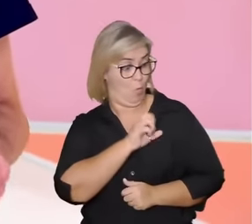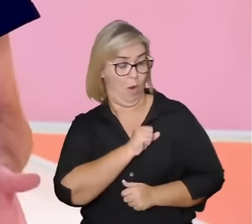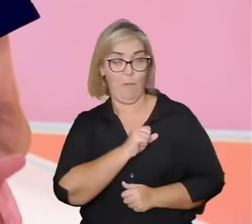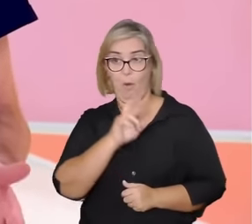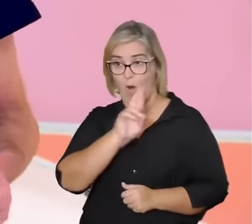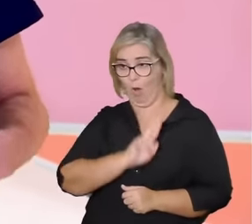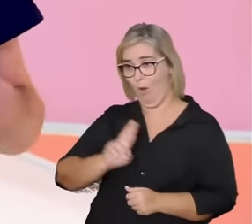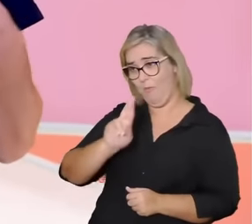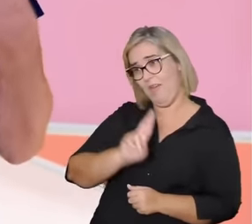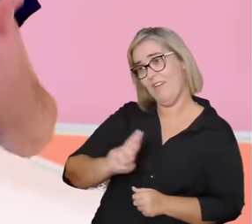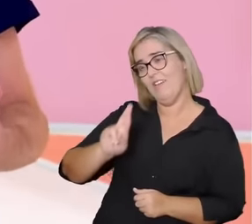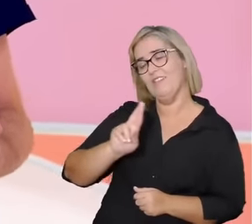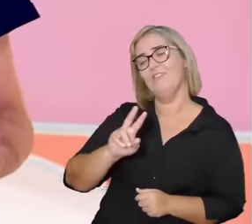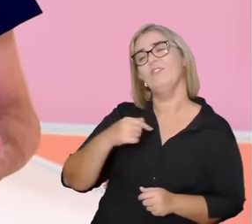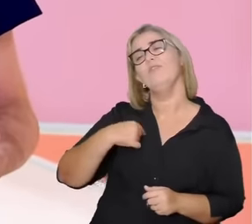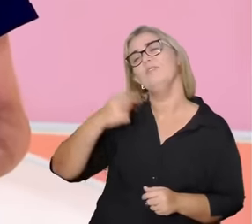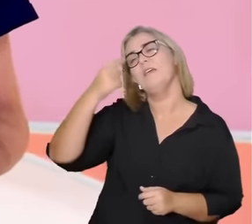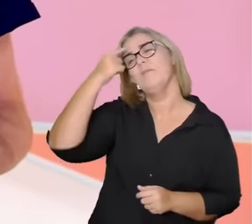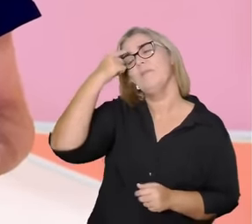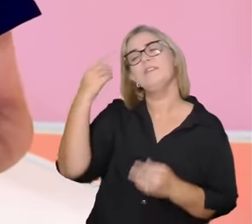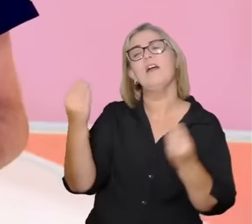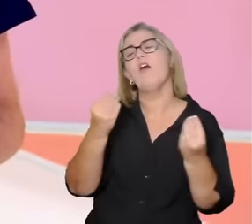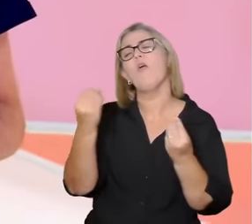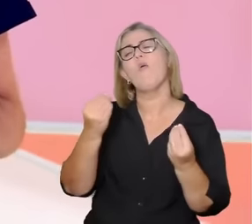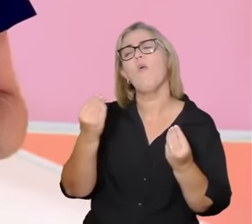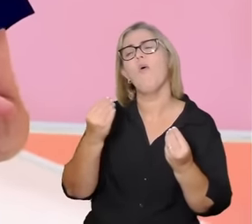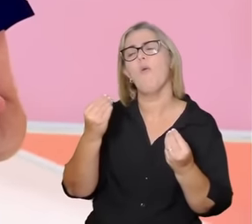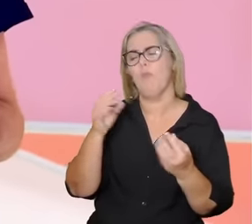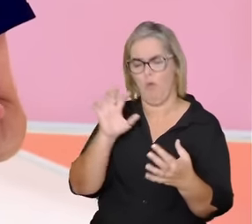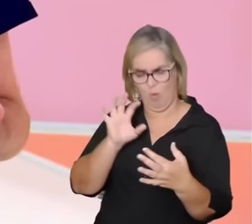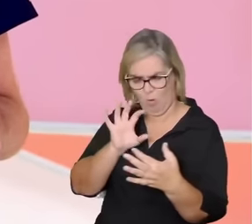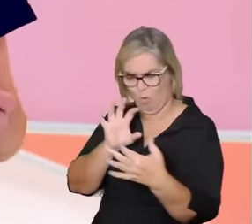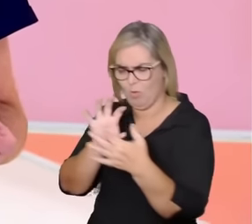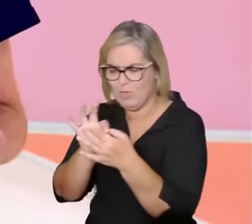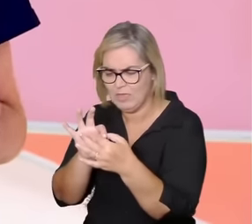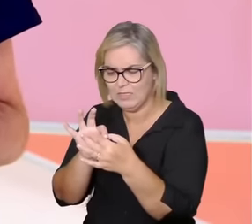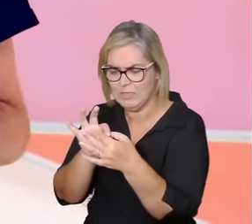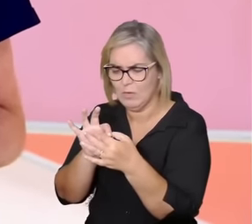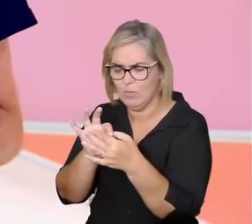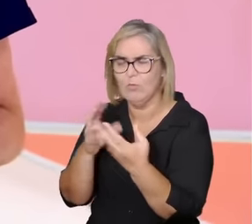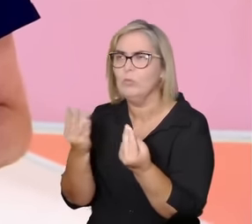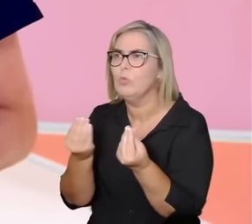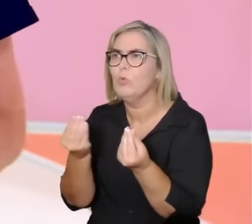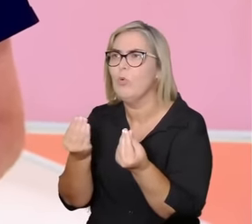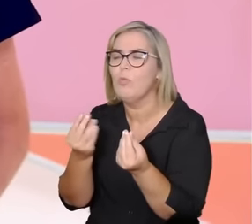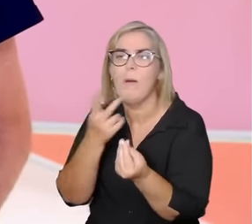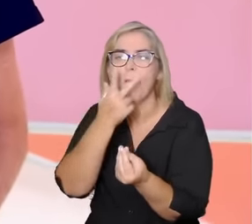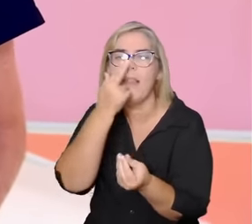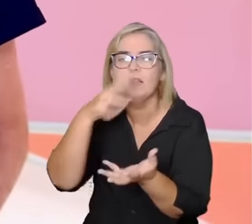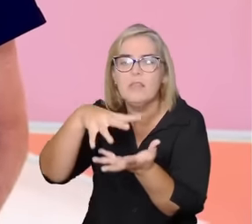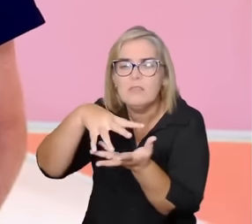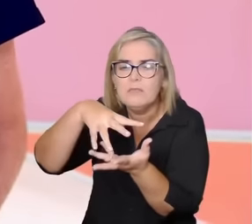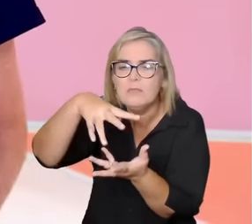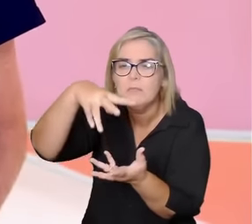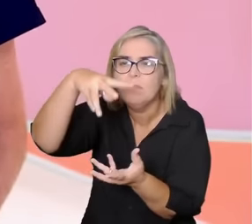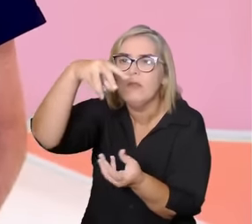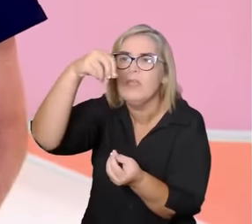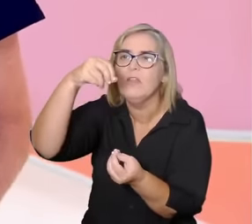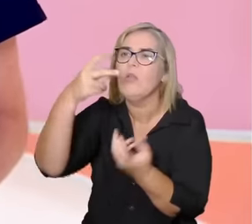forma de descobrir essa outra conexão que é a do espírito aquela que de fato estamos procurando